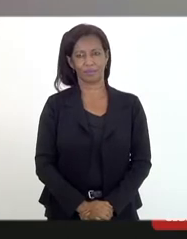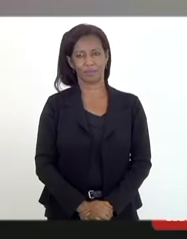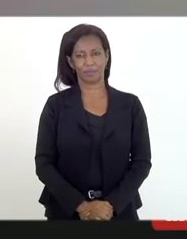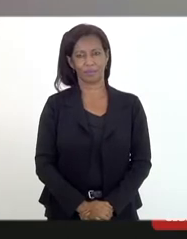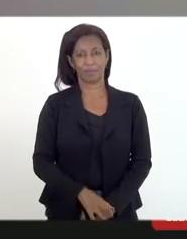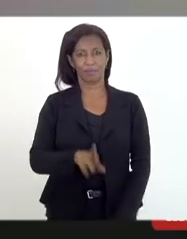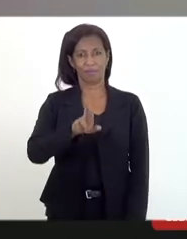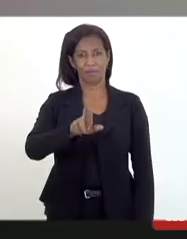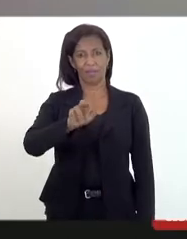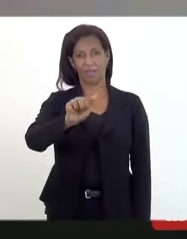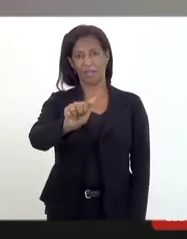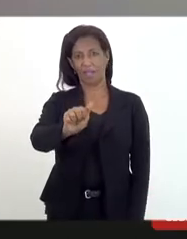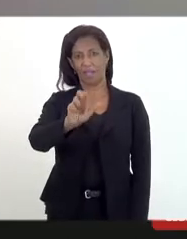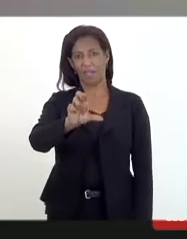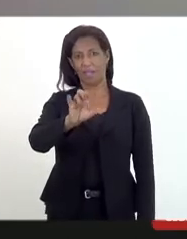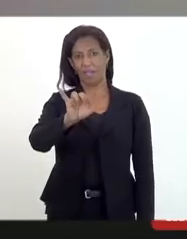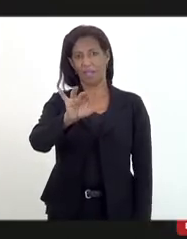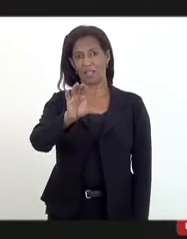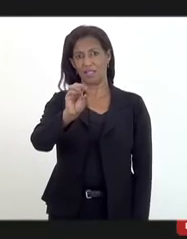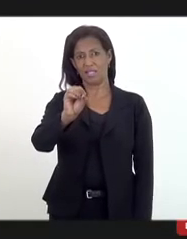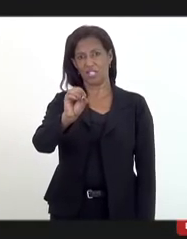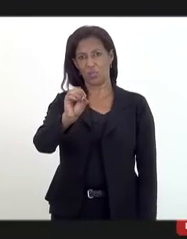racismo estrutural